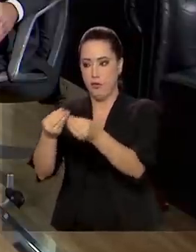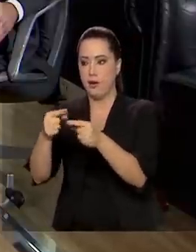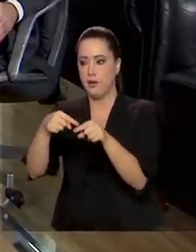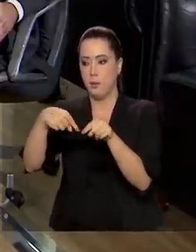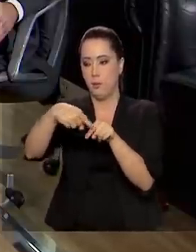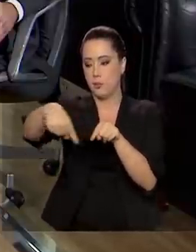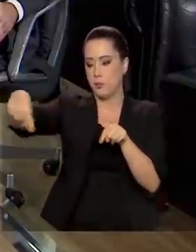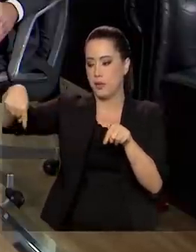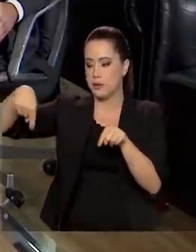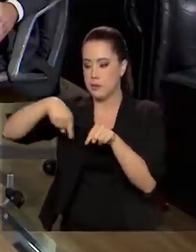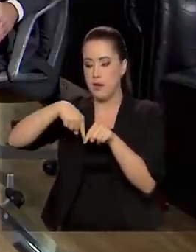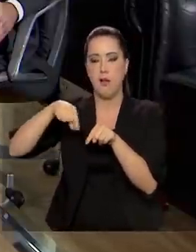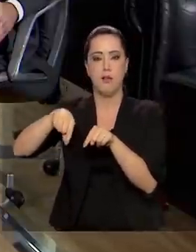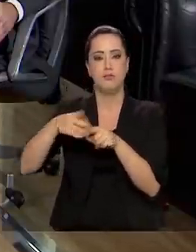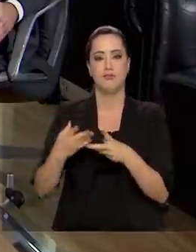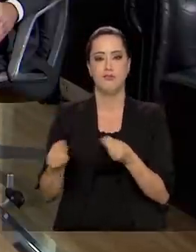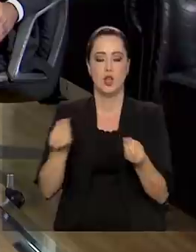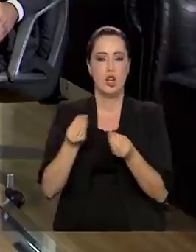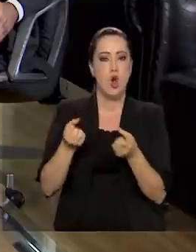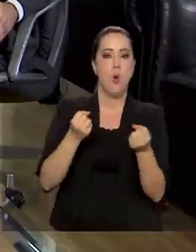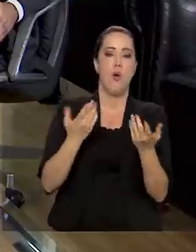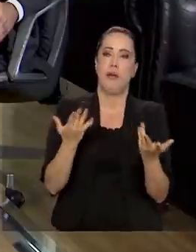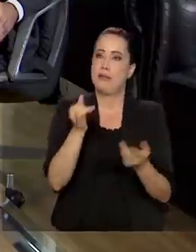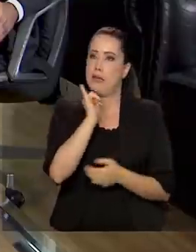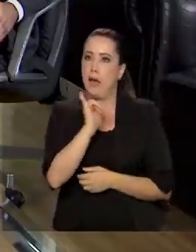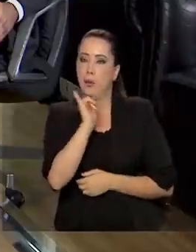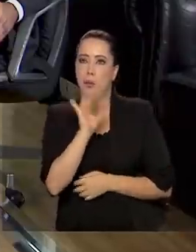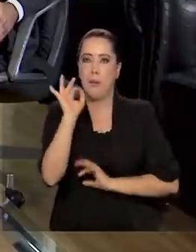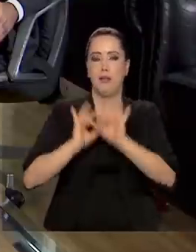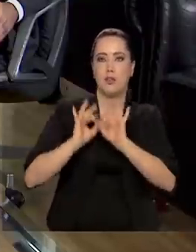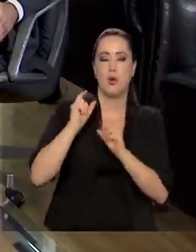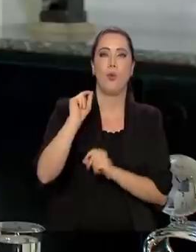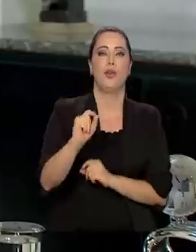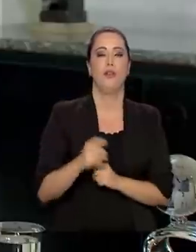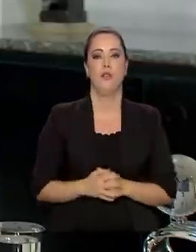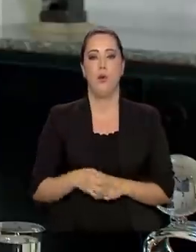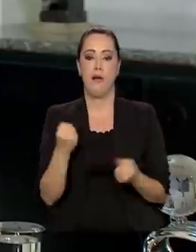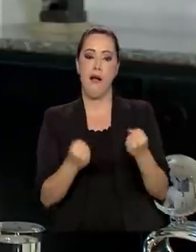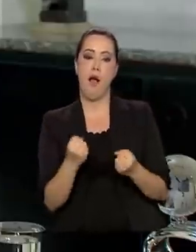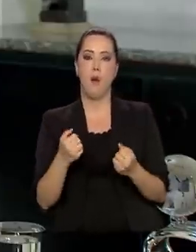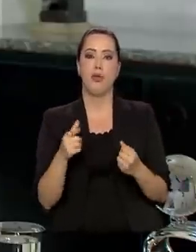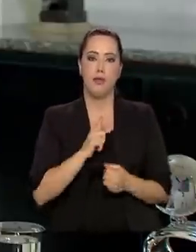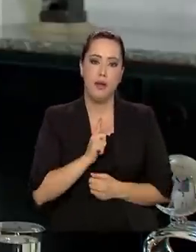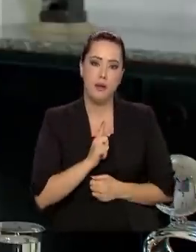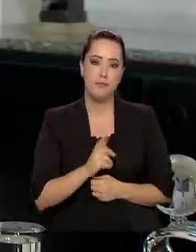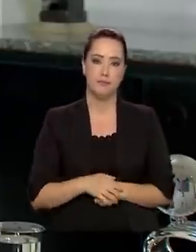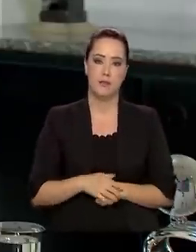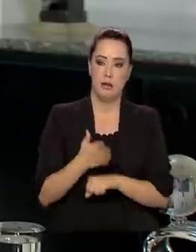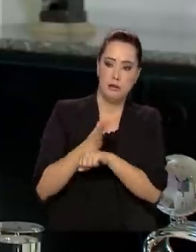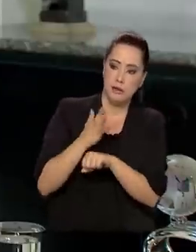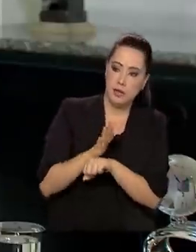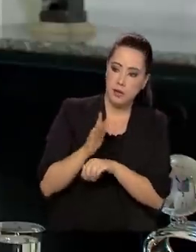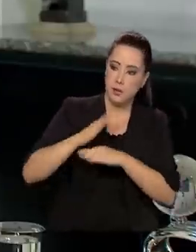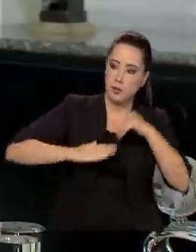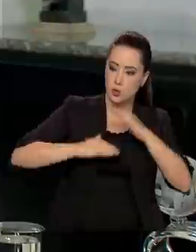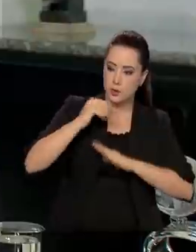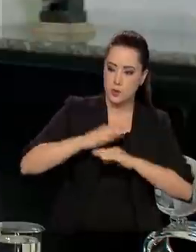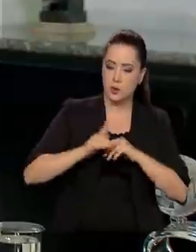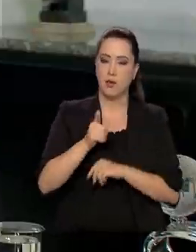que viatura que leva, que distância, equipe, capacitação da equipe que está vacinando,